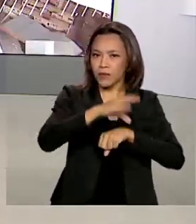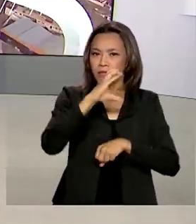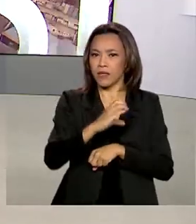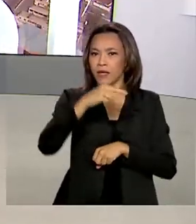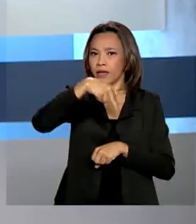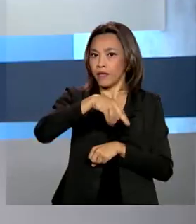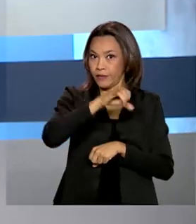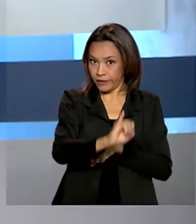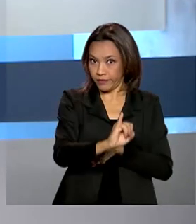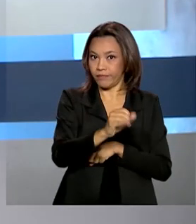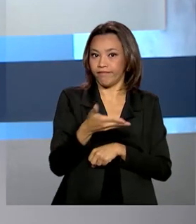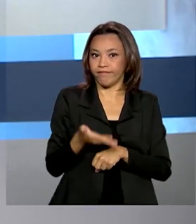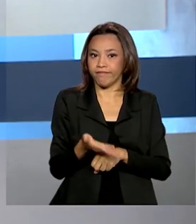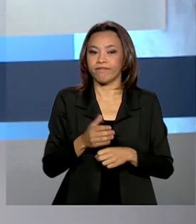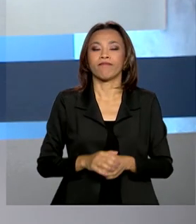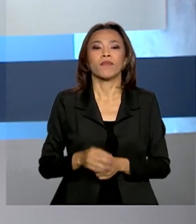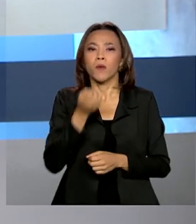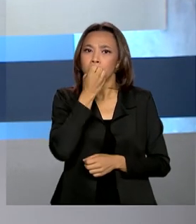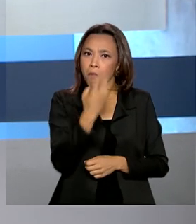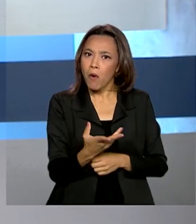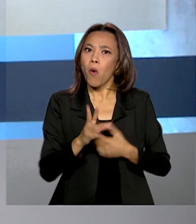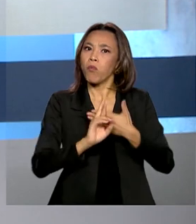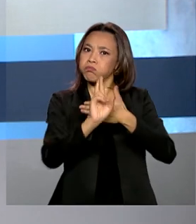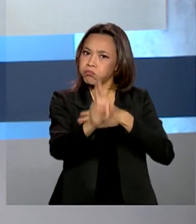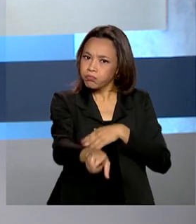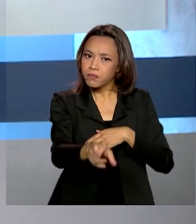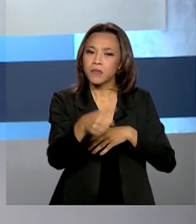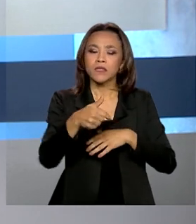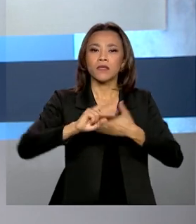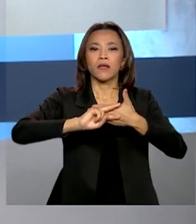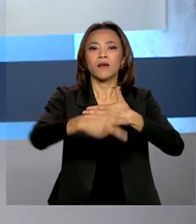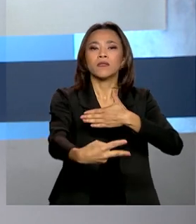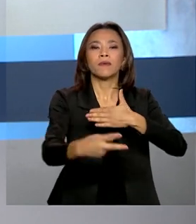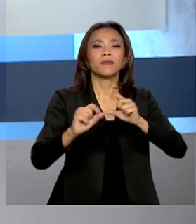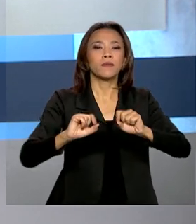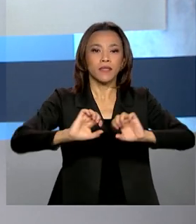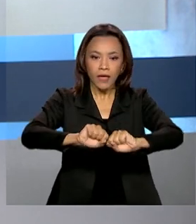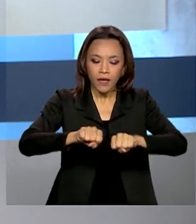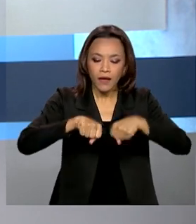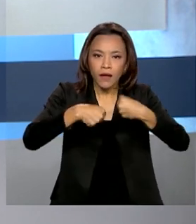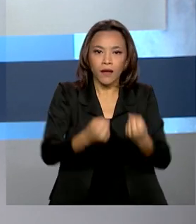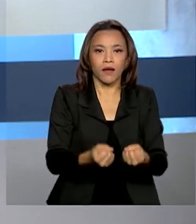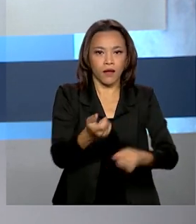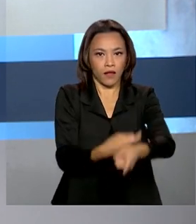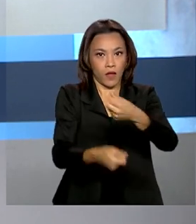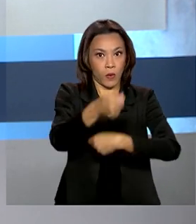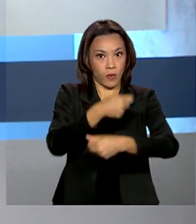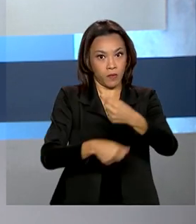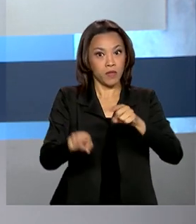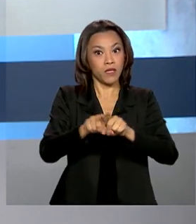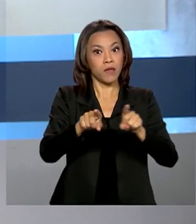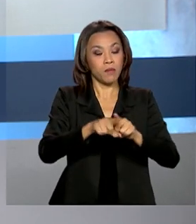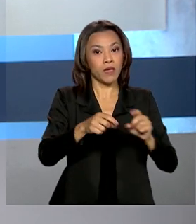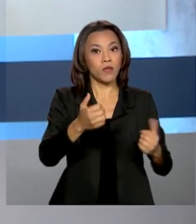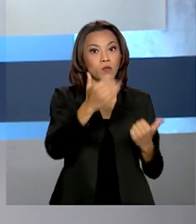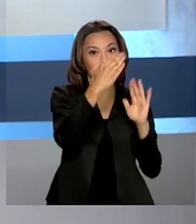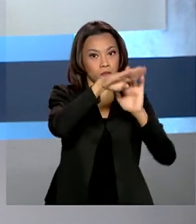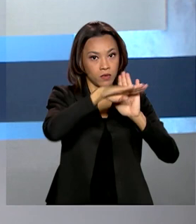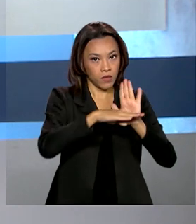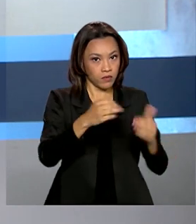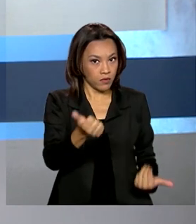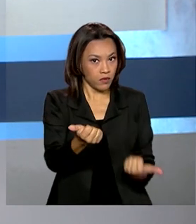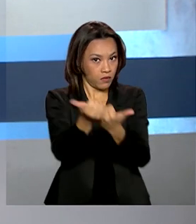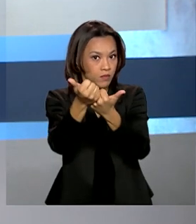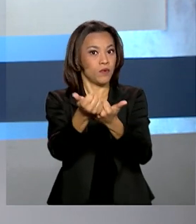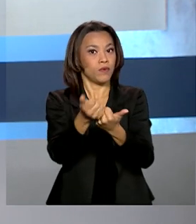Nacional da Indústria. O bom resultado do setor é reflexo da recuperação da economia e também dos programas de apoio do governo